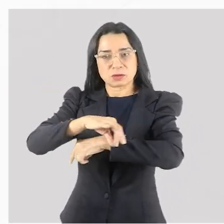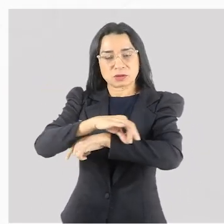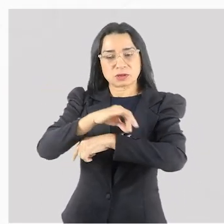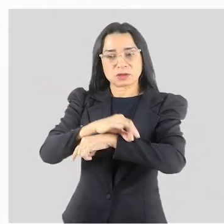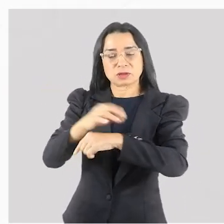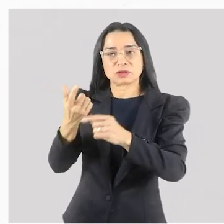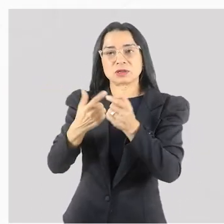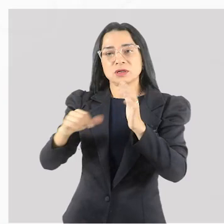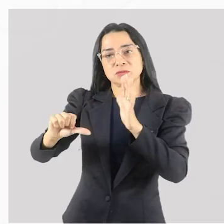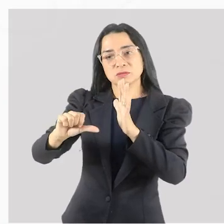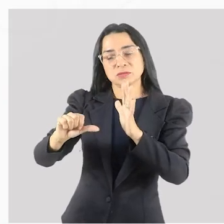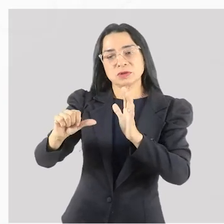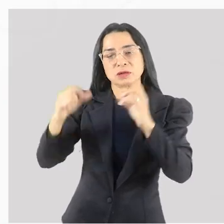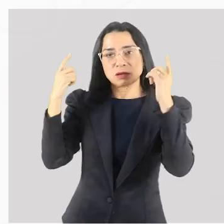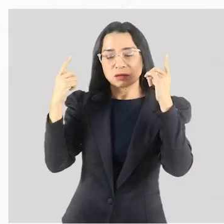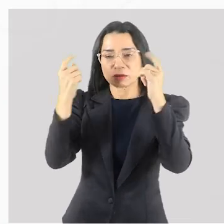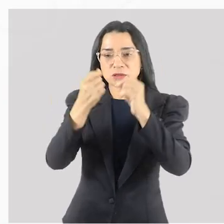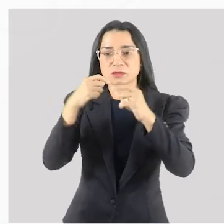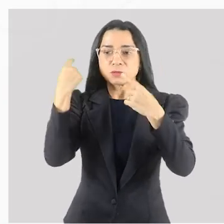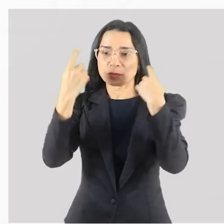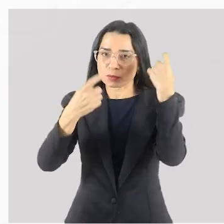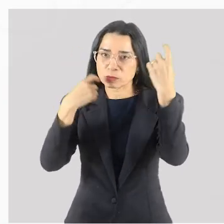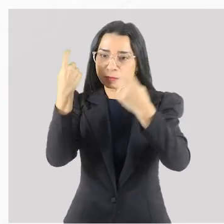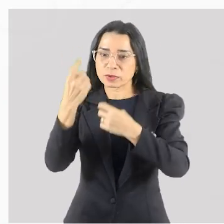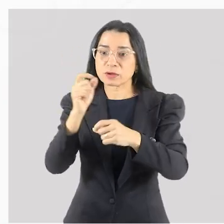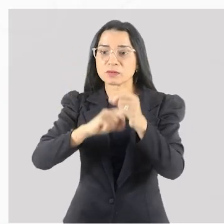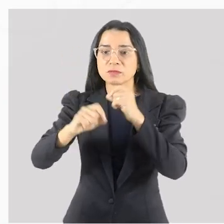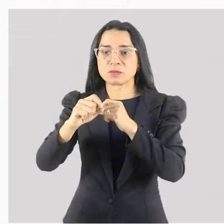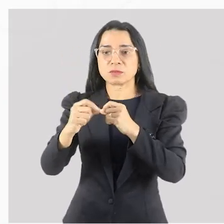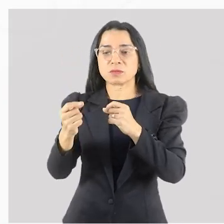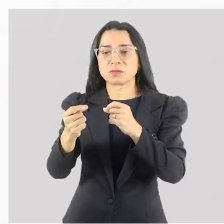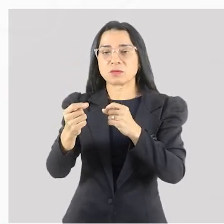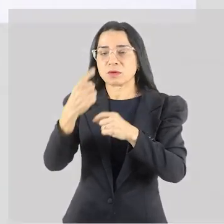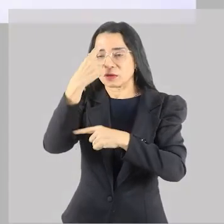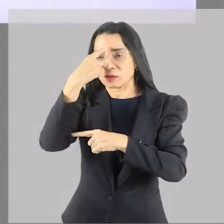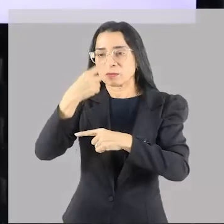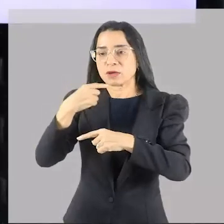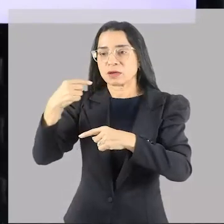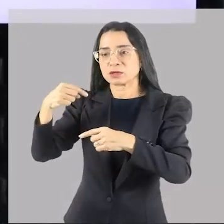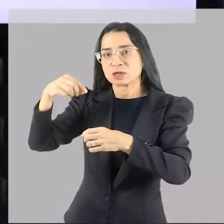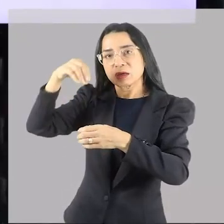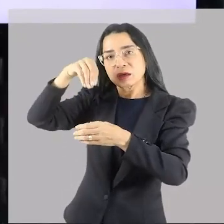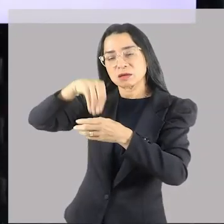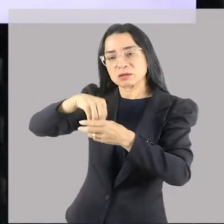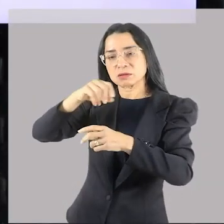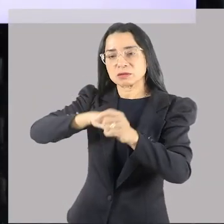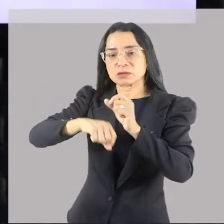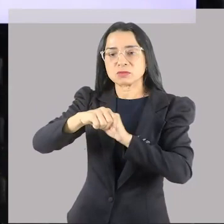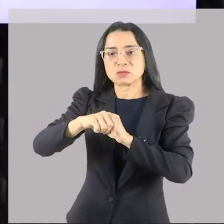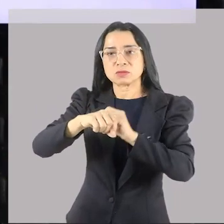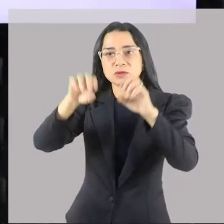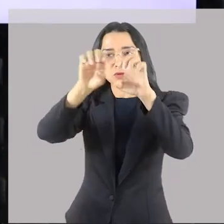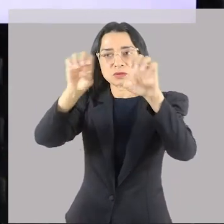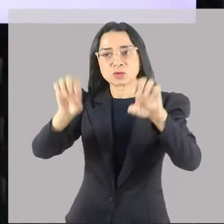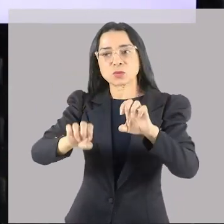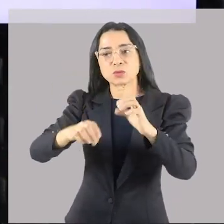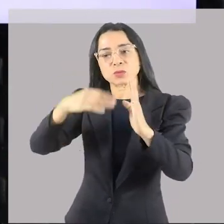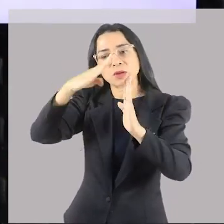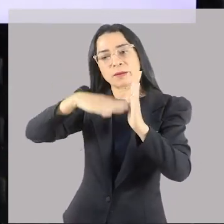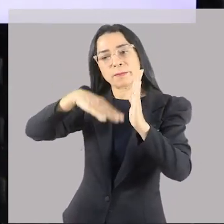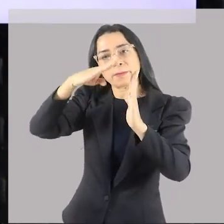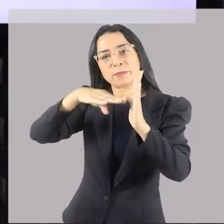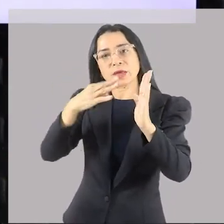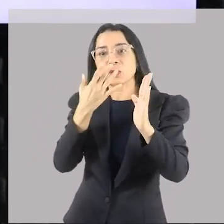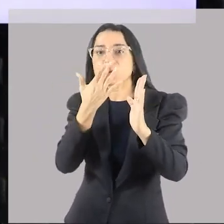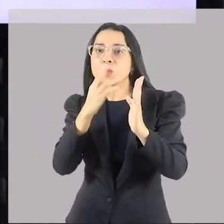e dentro é muito simples, espojado, diferente da civilização que vem depois. As esculturas eram pintadas em cores vivas, diferente do que a gente imagina.